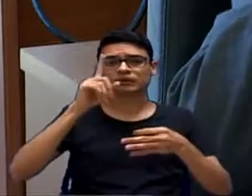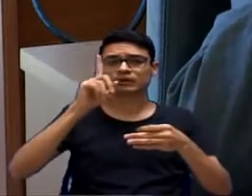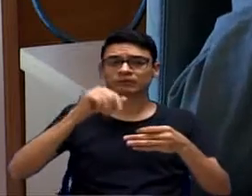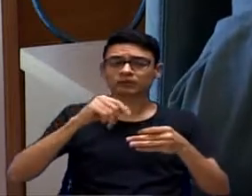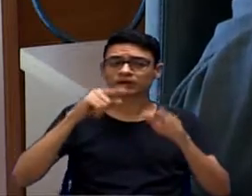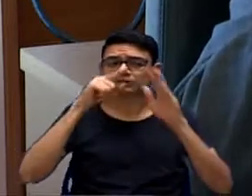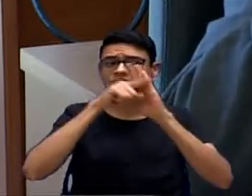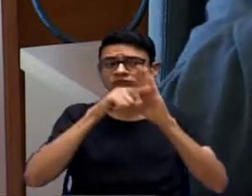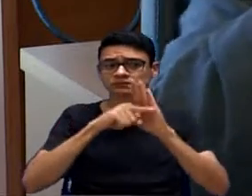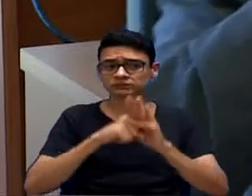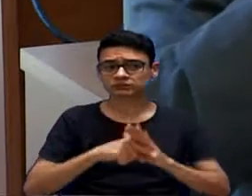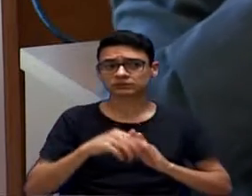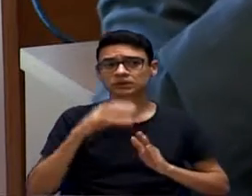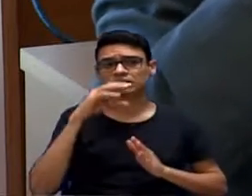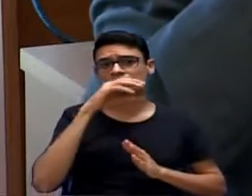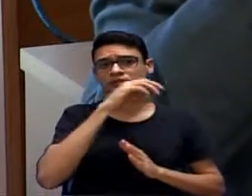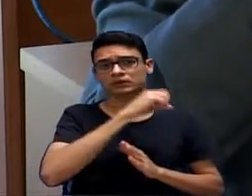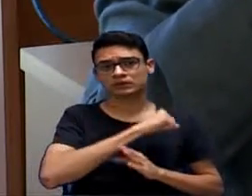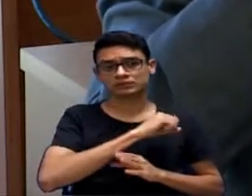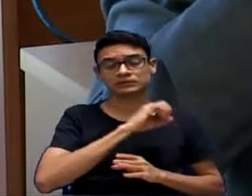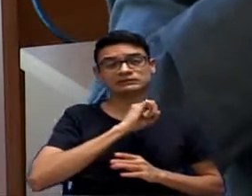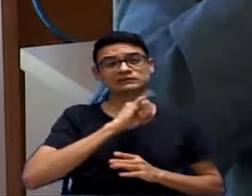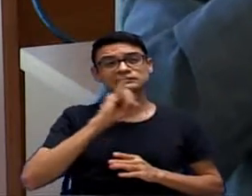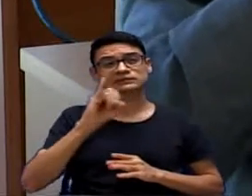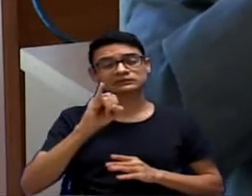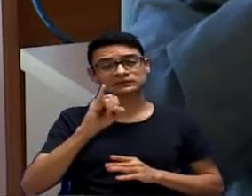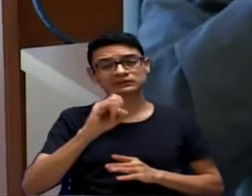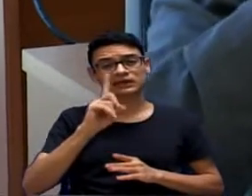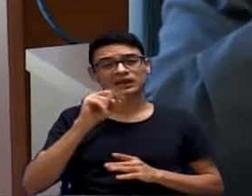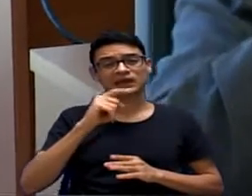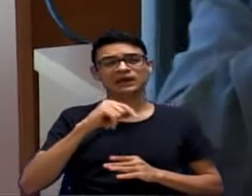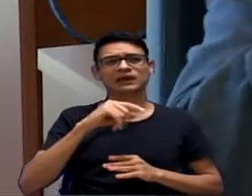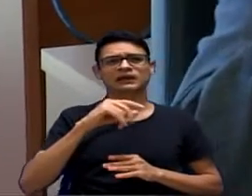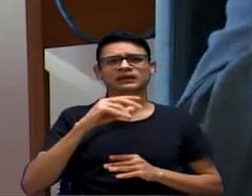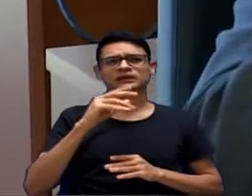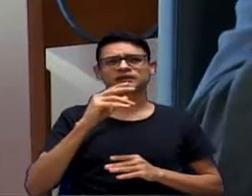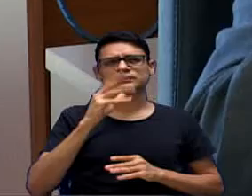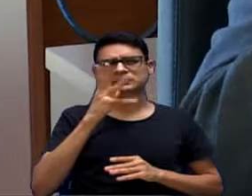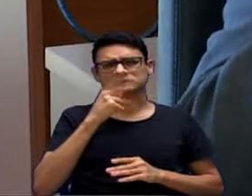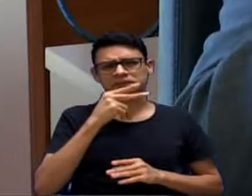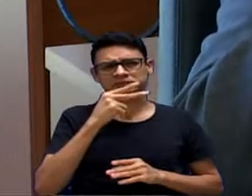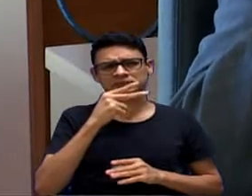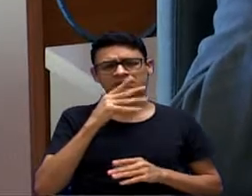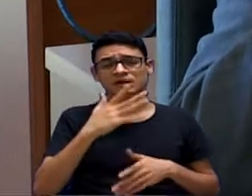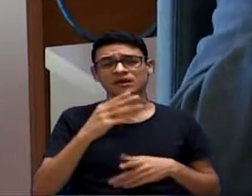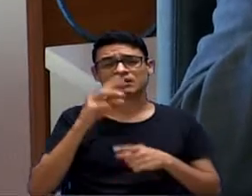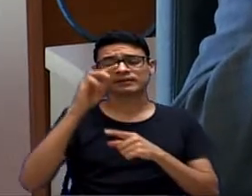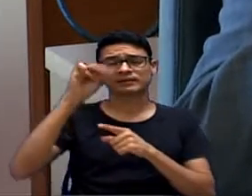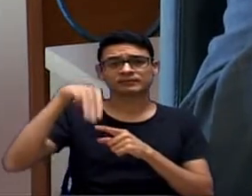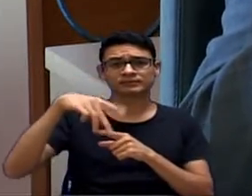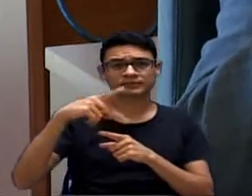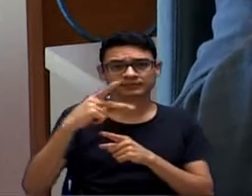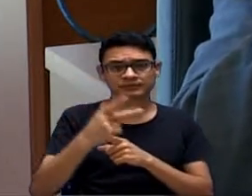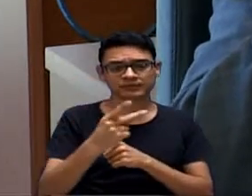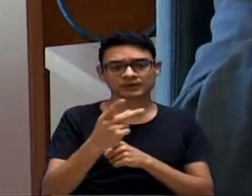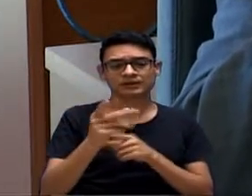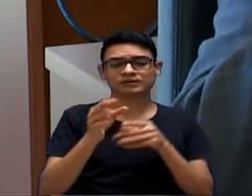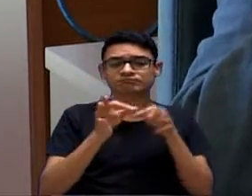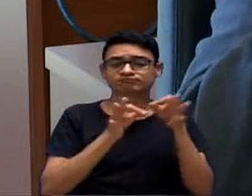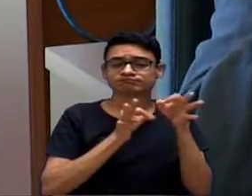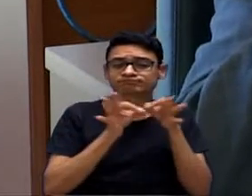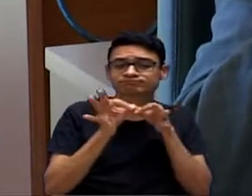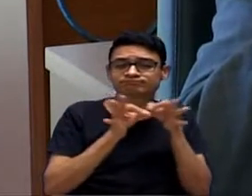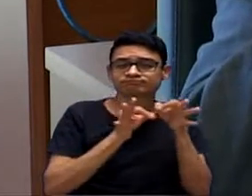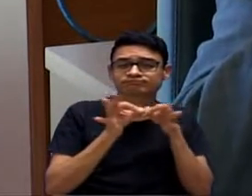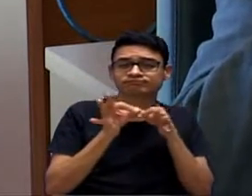rápida, etc. Se fosse ainda parecer... É um acordo que existe na Justiça, é um acordo do Executivo.